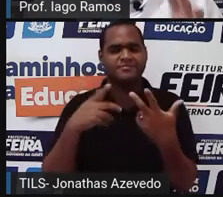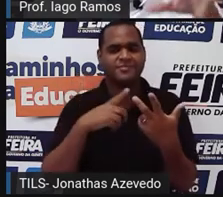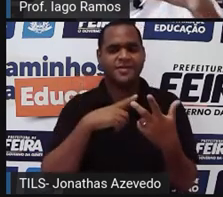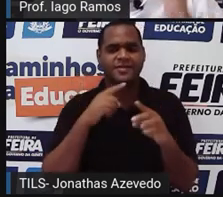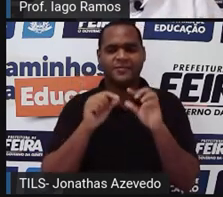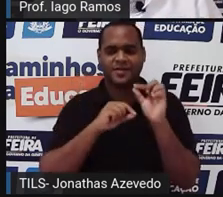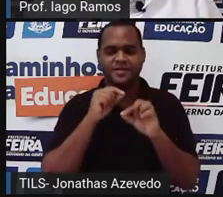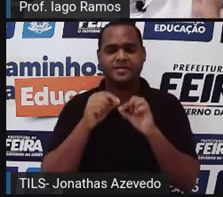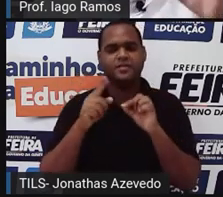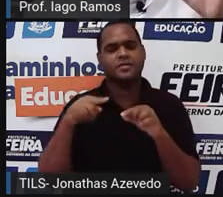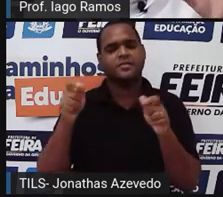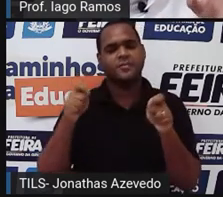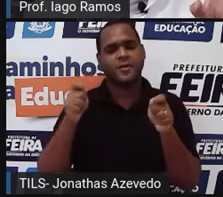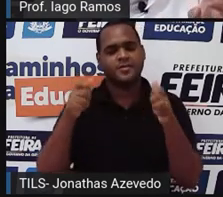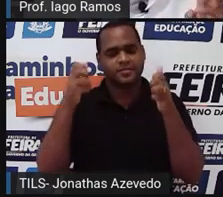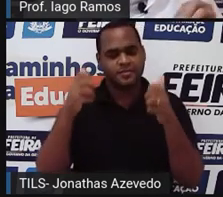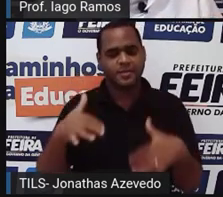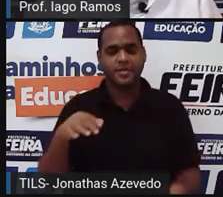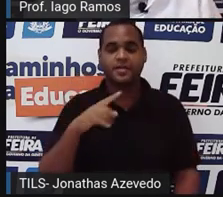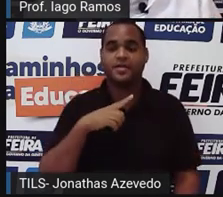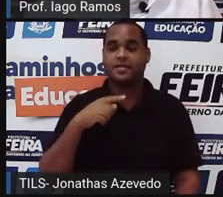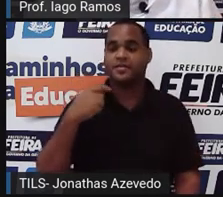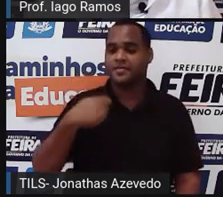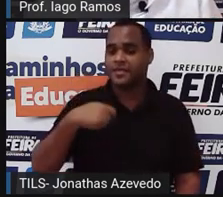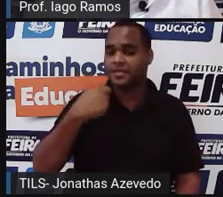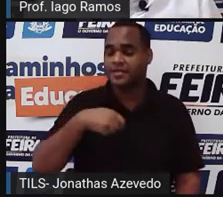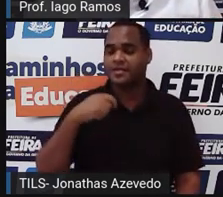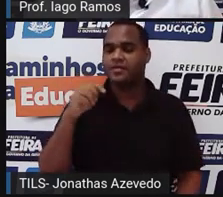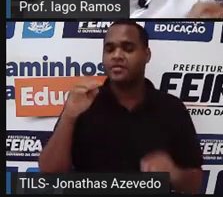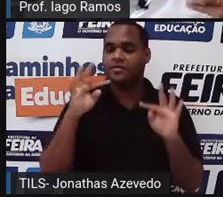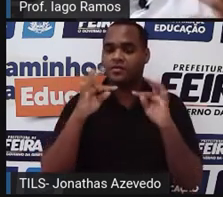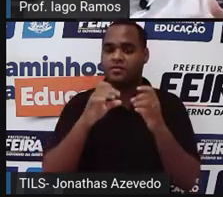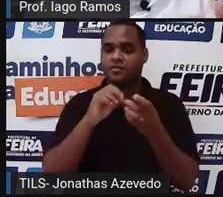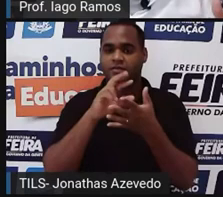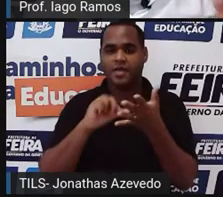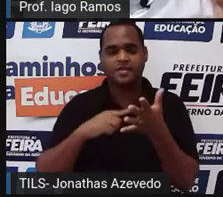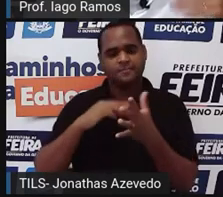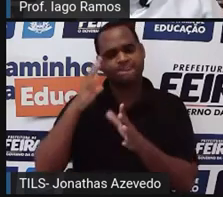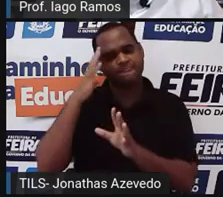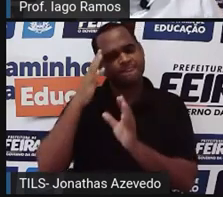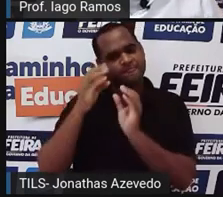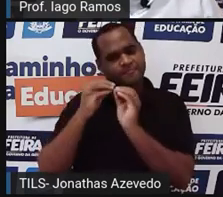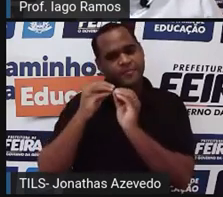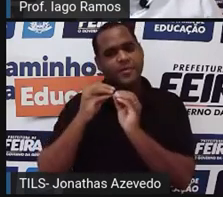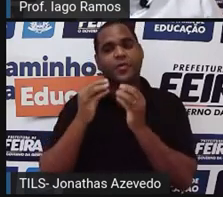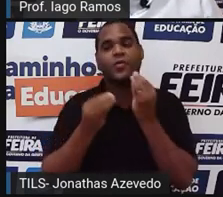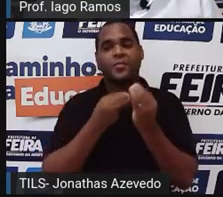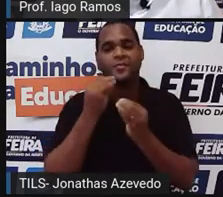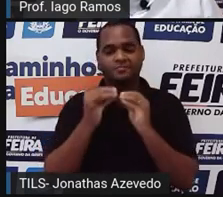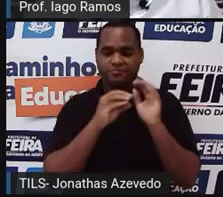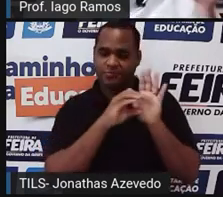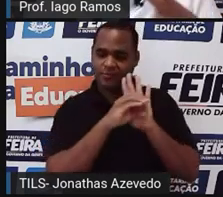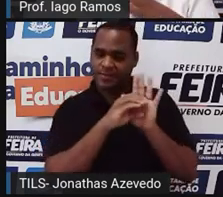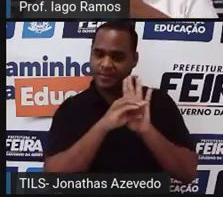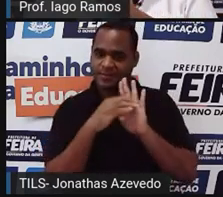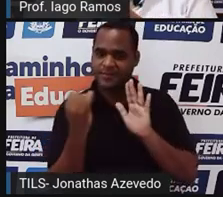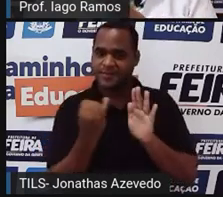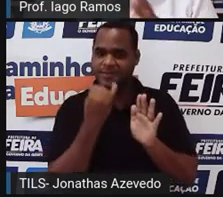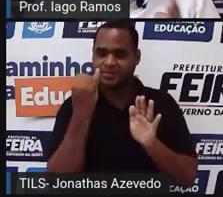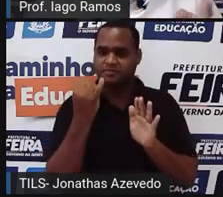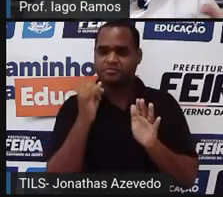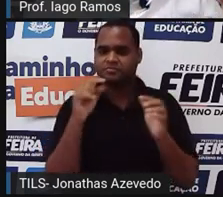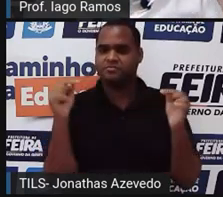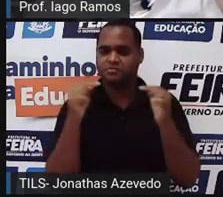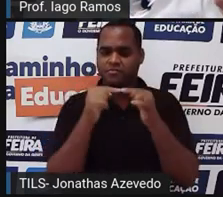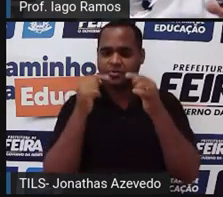né? A gente também precisa de tudo isso para entender um outro conceito, tá bom? Mas, sobre